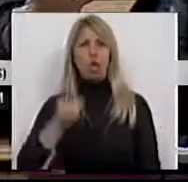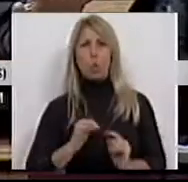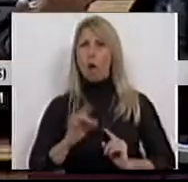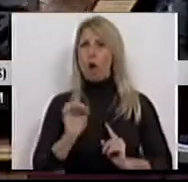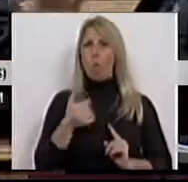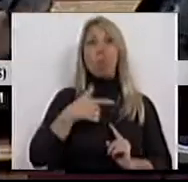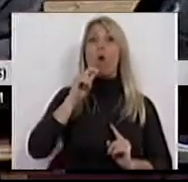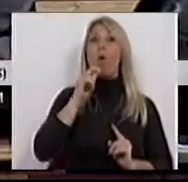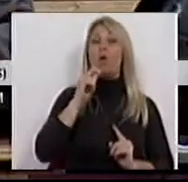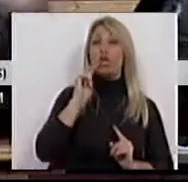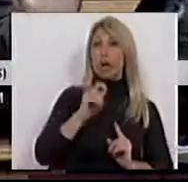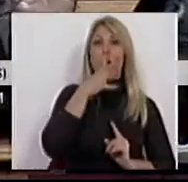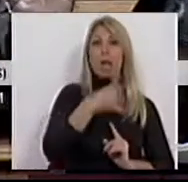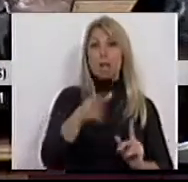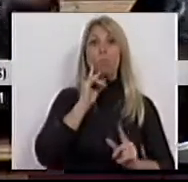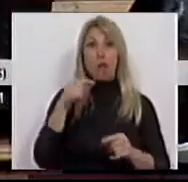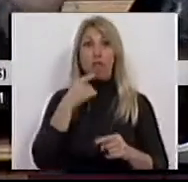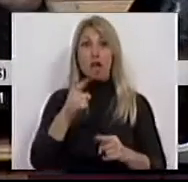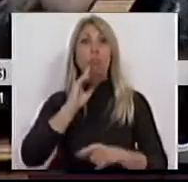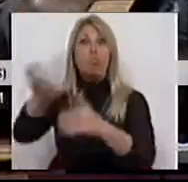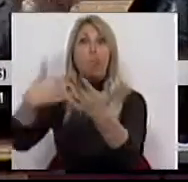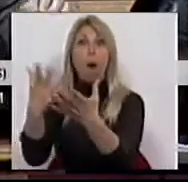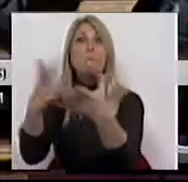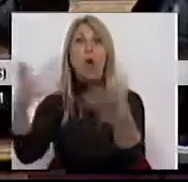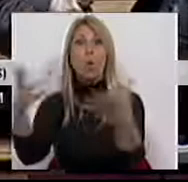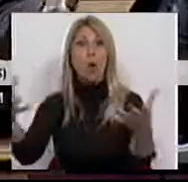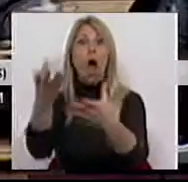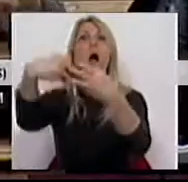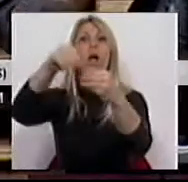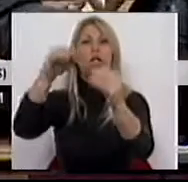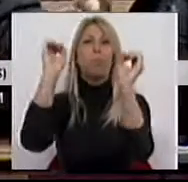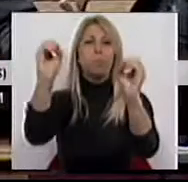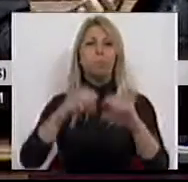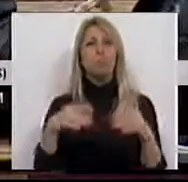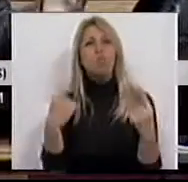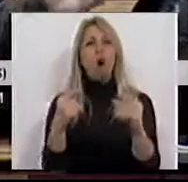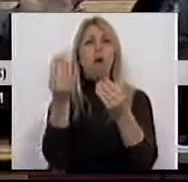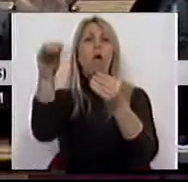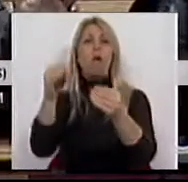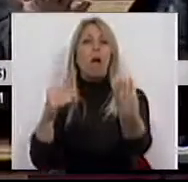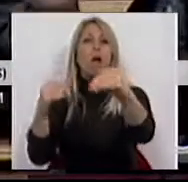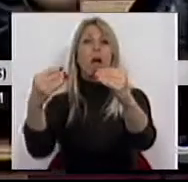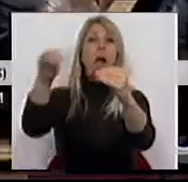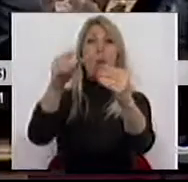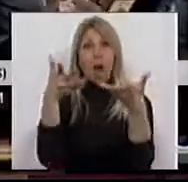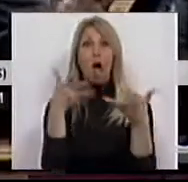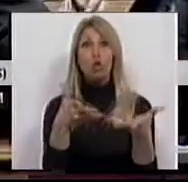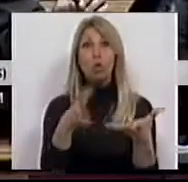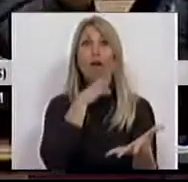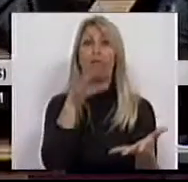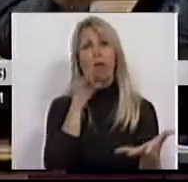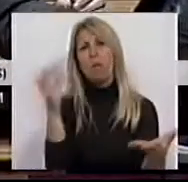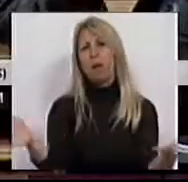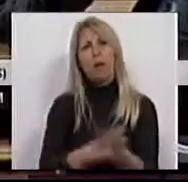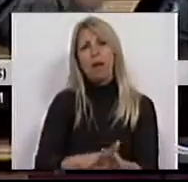propostas da maioria não acrescentam nada. Não acrescentam nada. São retoques que não vêm ajudar em nada as famílias. E, por isso,